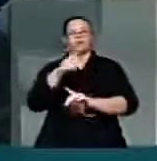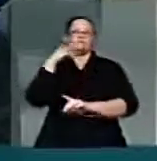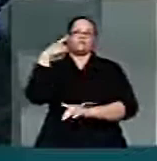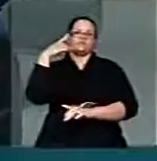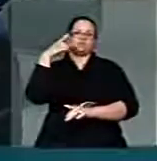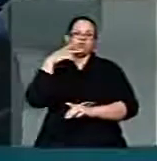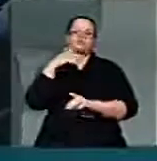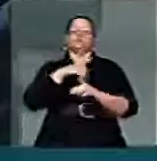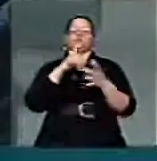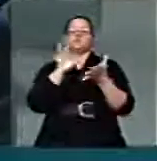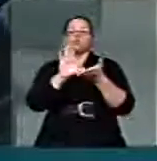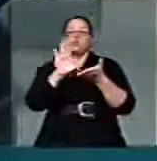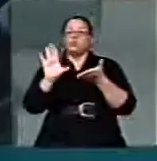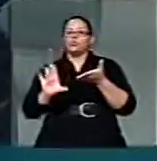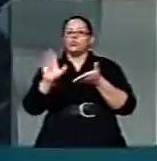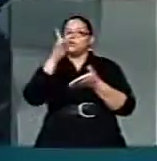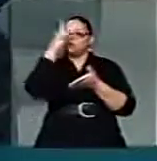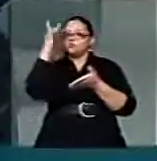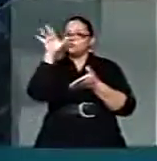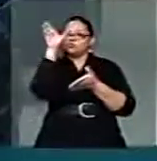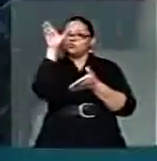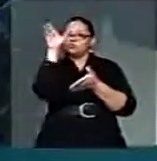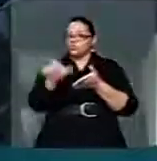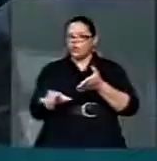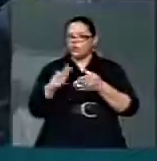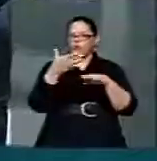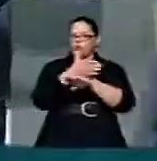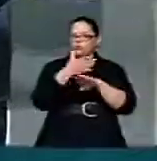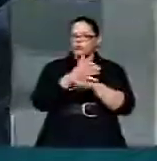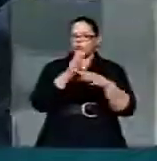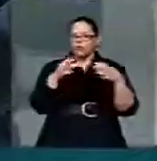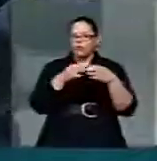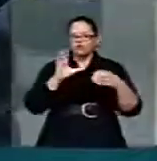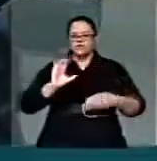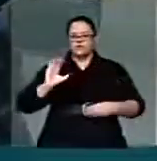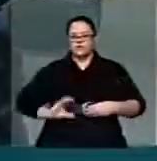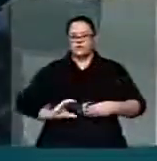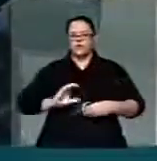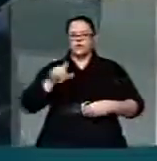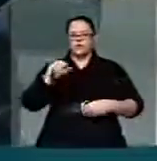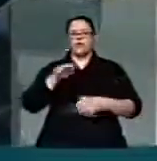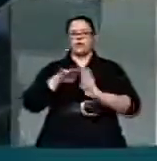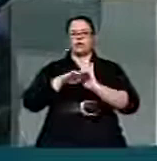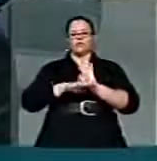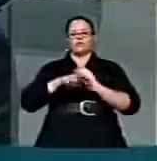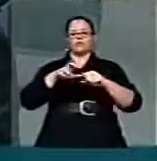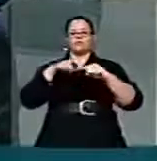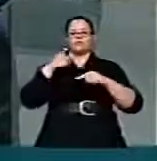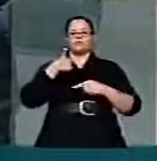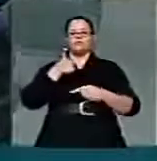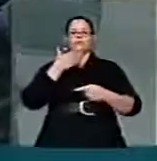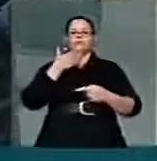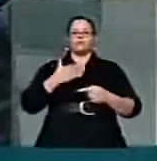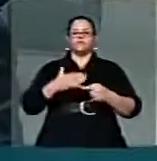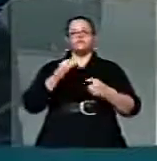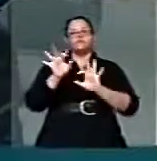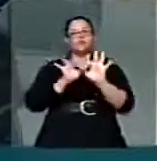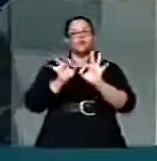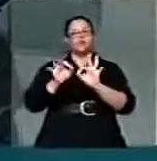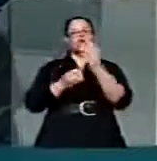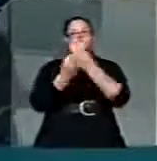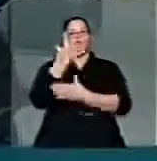populares, são as emendas participativas, é o programa Prestando Contas, essa lei, que tem como objetivo